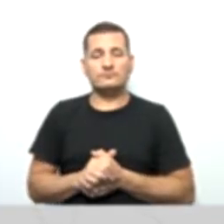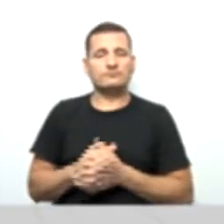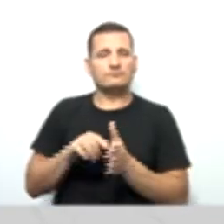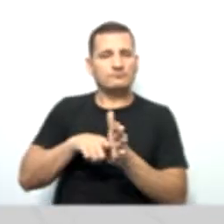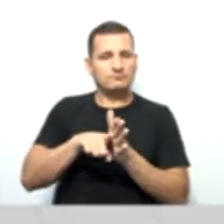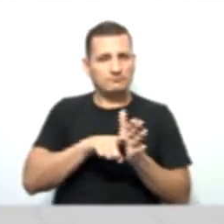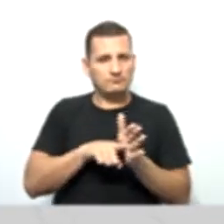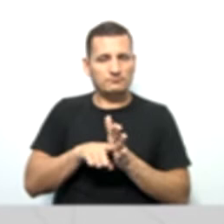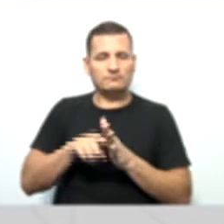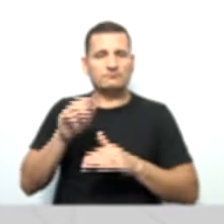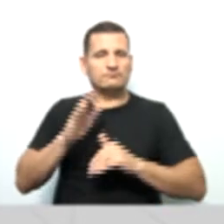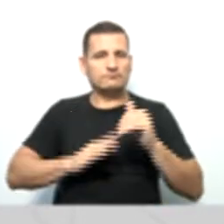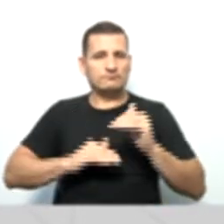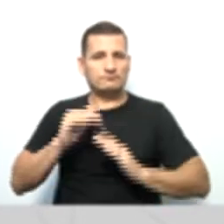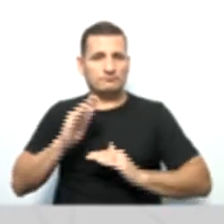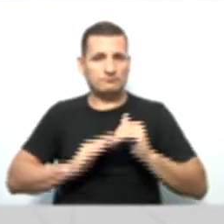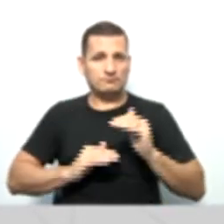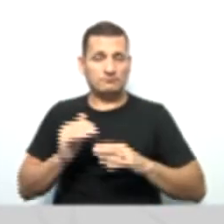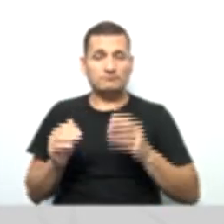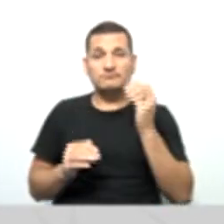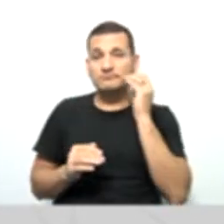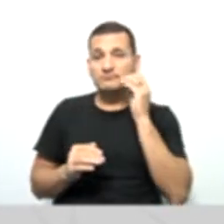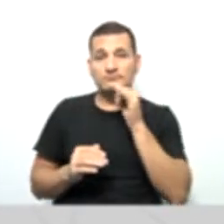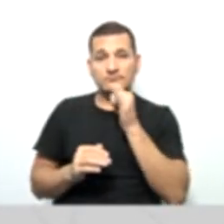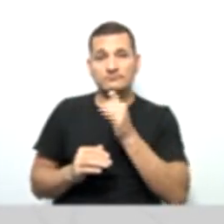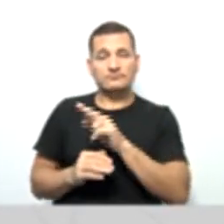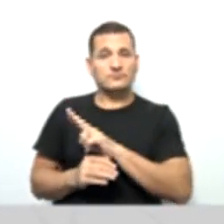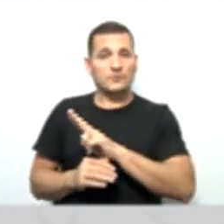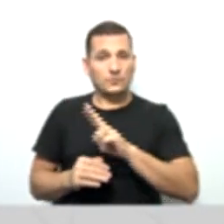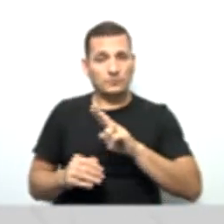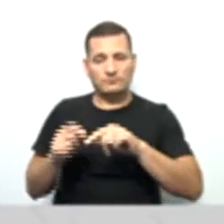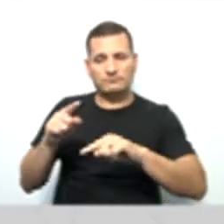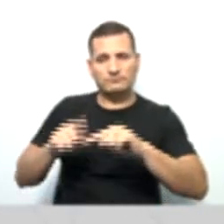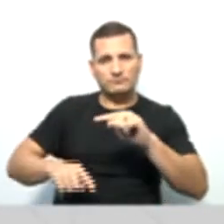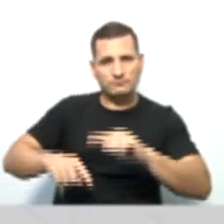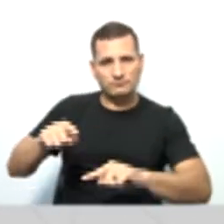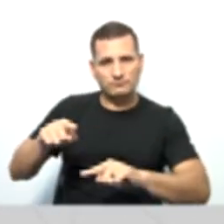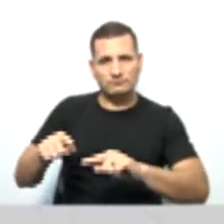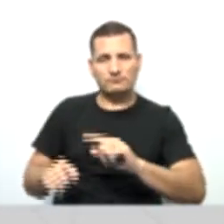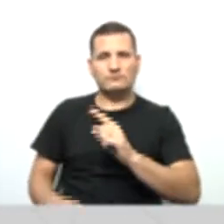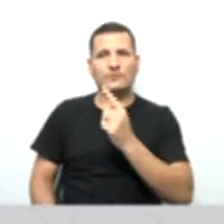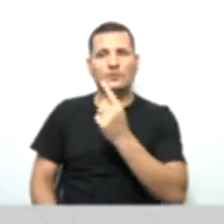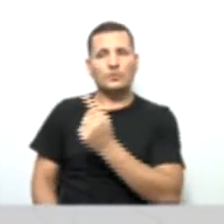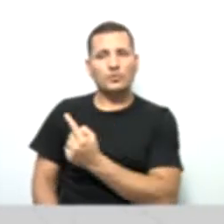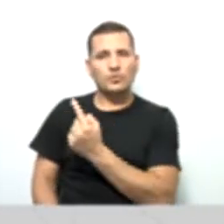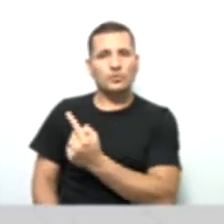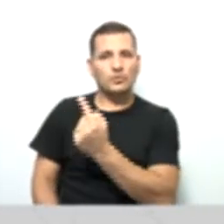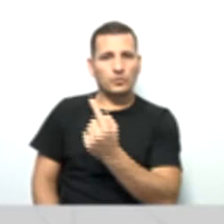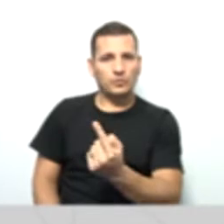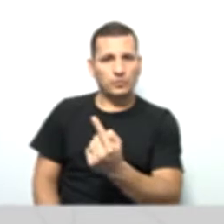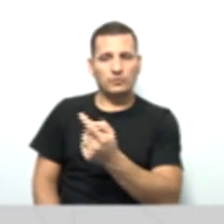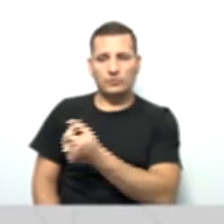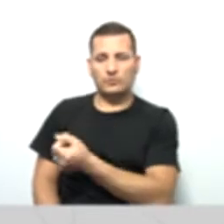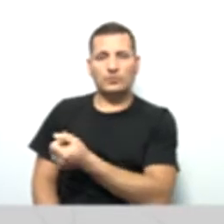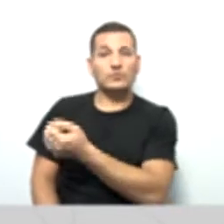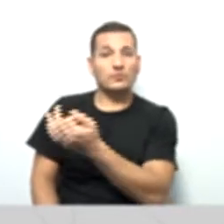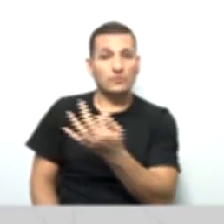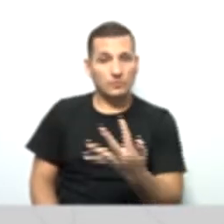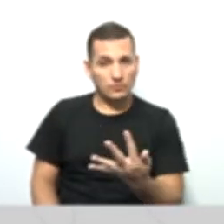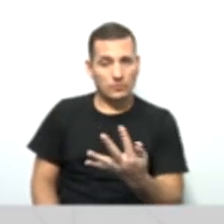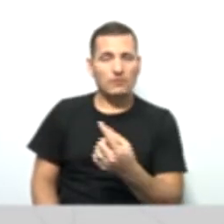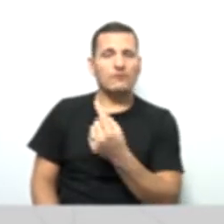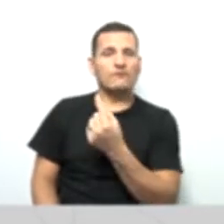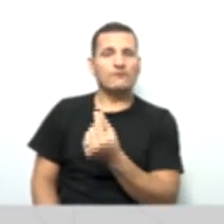verificar se o nome do produto, unidade, quantidade, valor unitário e